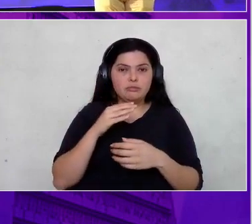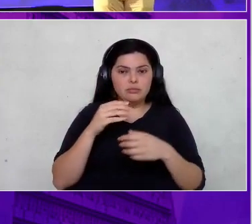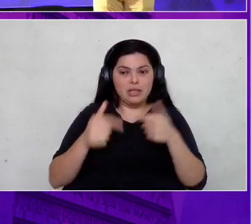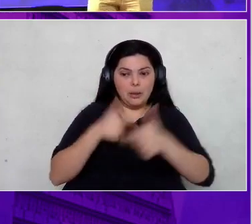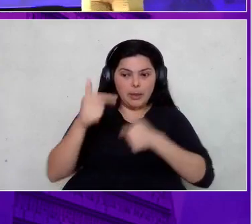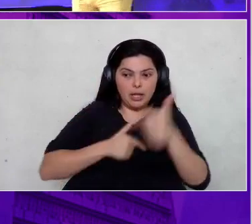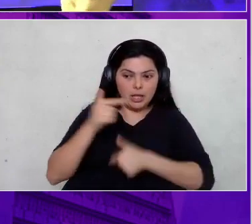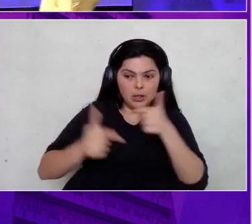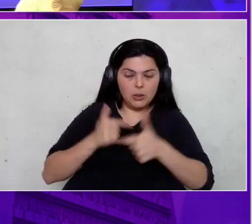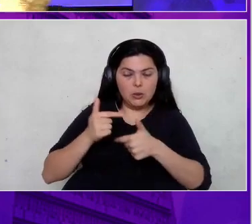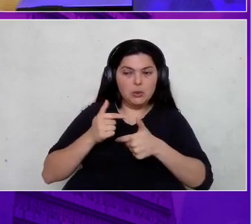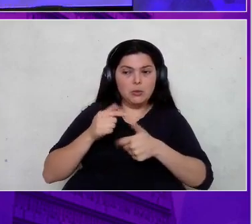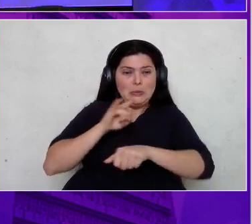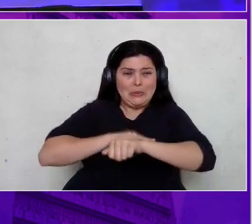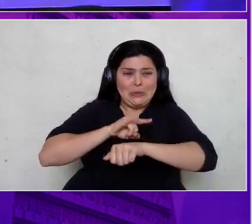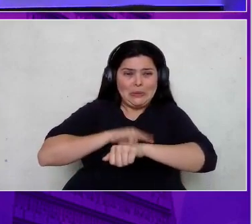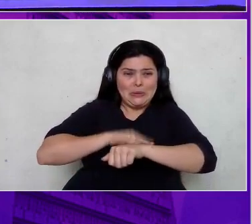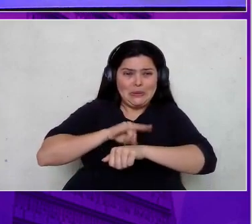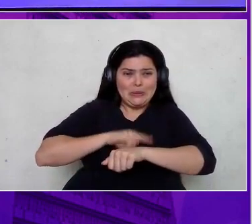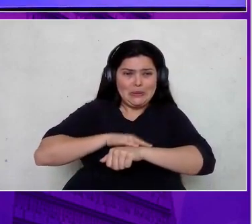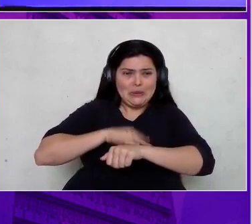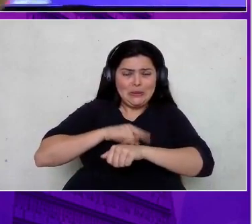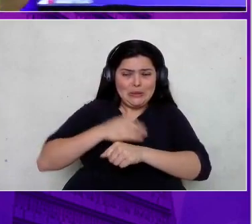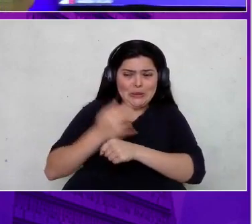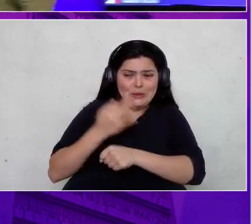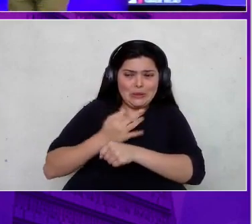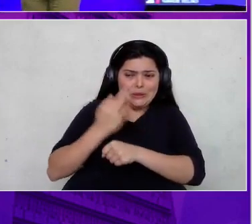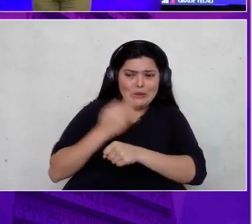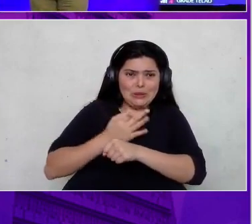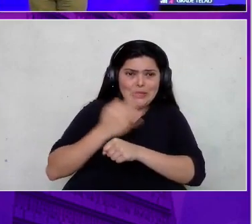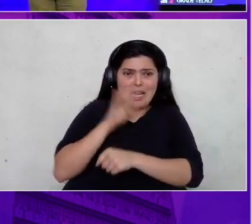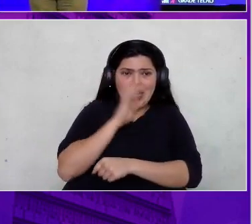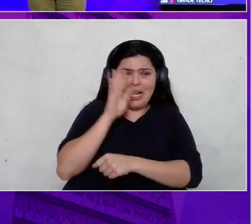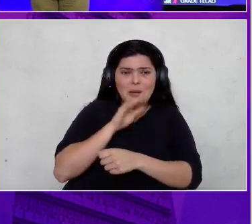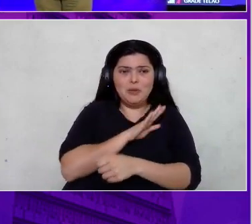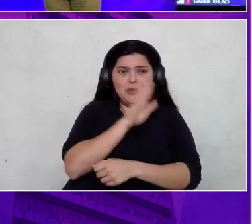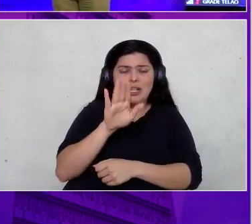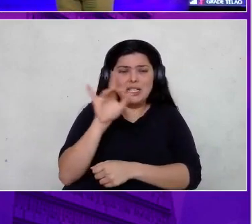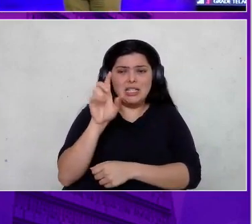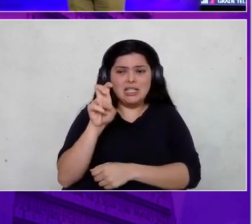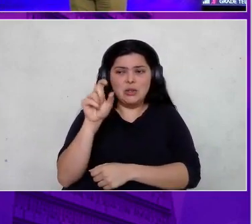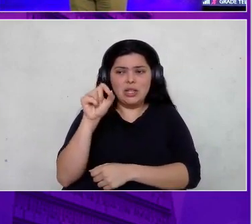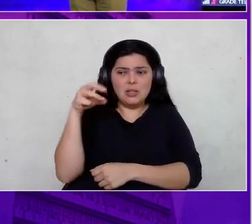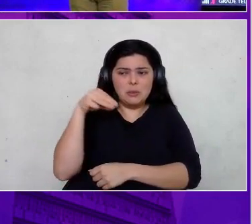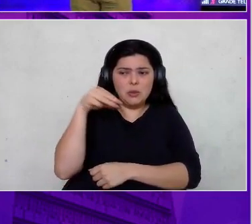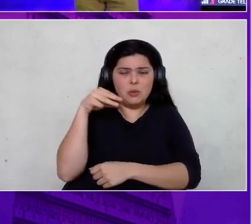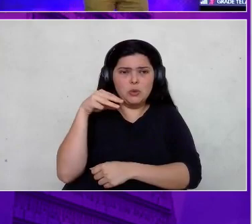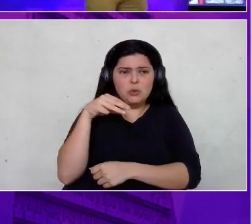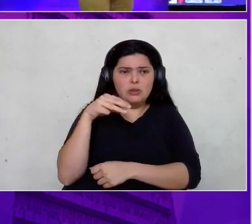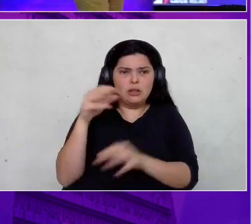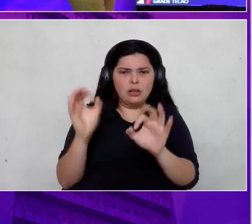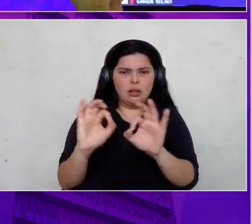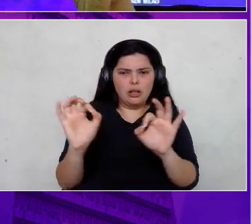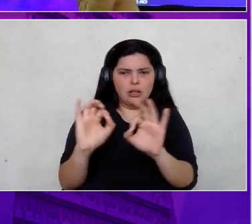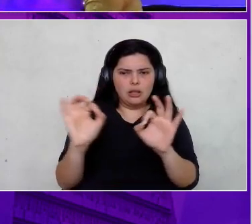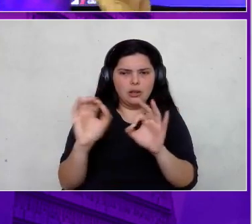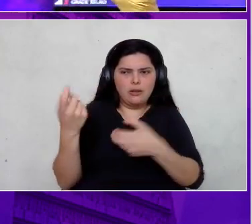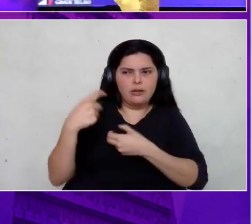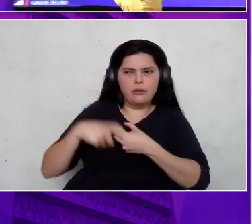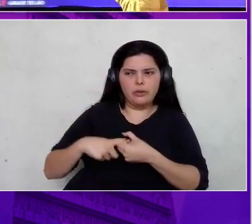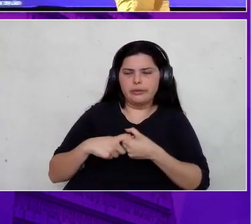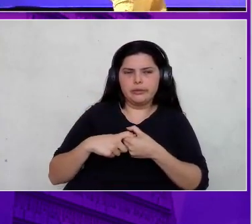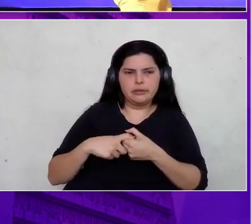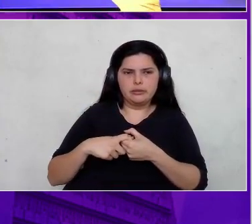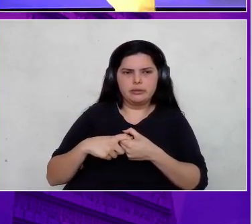bate aquela vontade, você corre ali. Vai lá, passa 5, 10 minutos, não sai nada. Aí você volta. Você volta para a sua